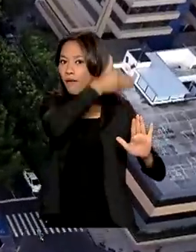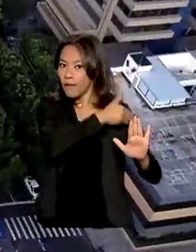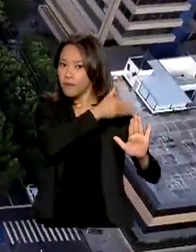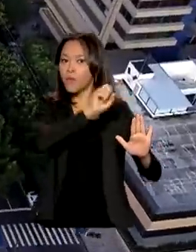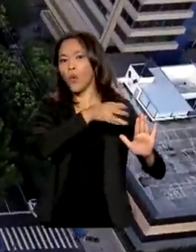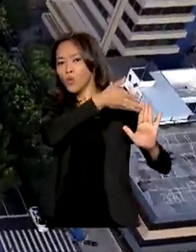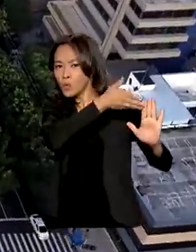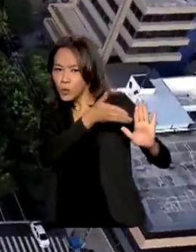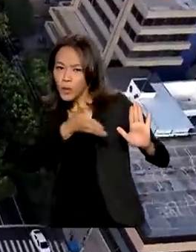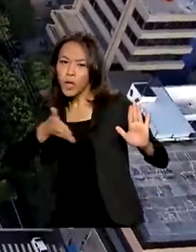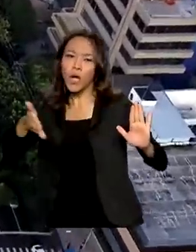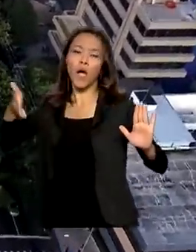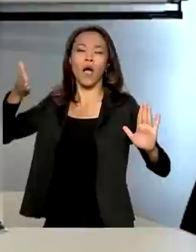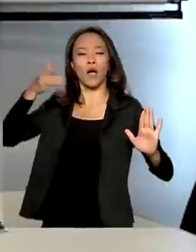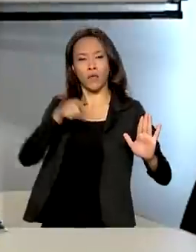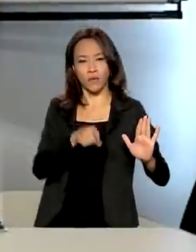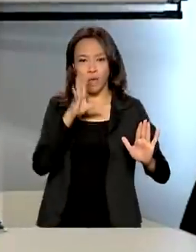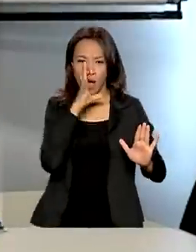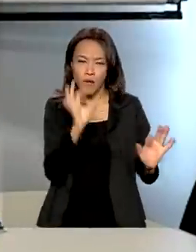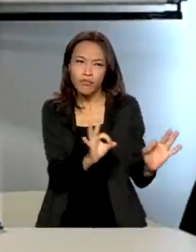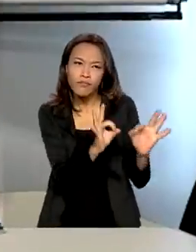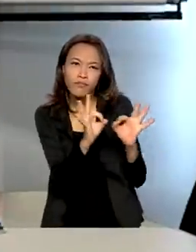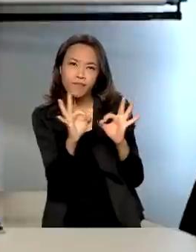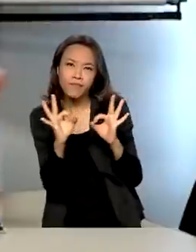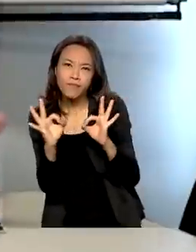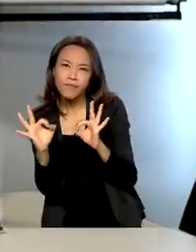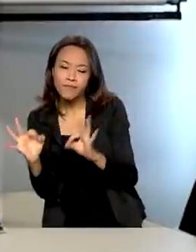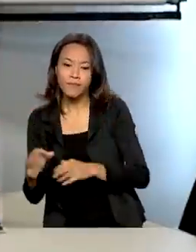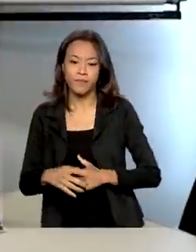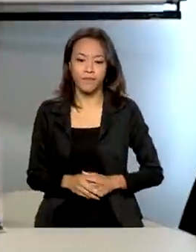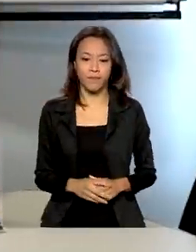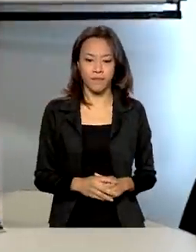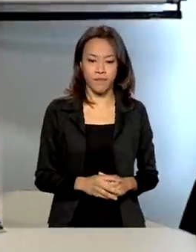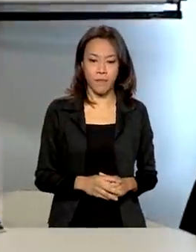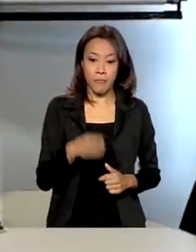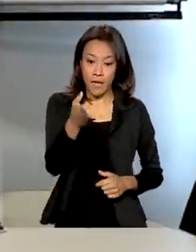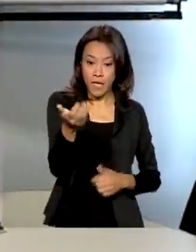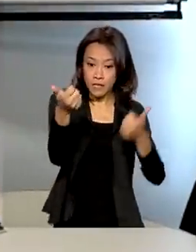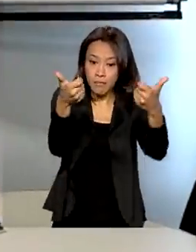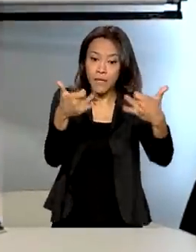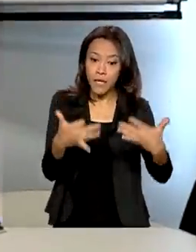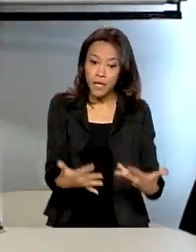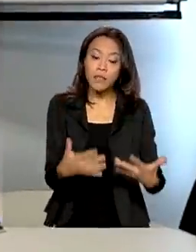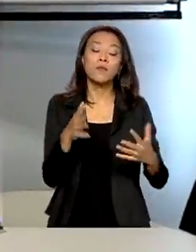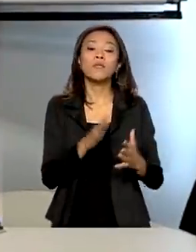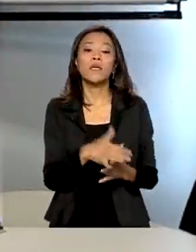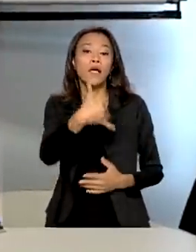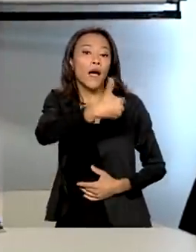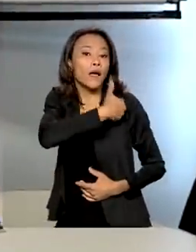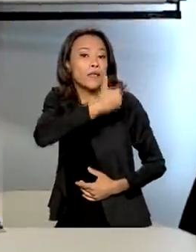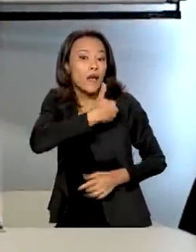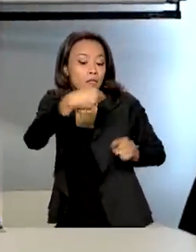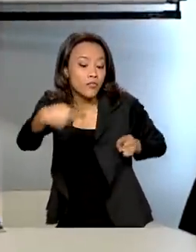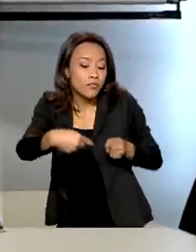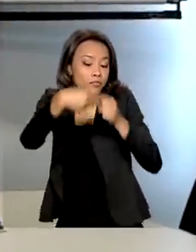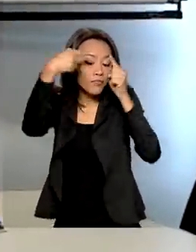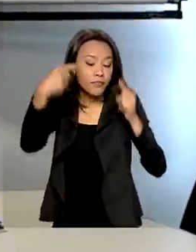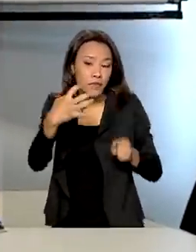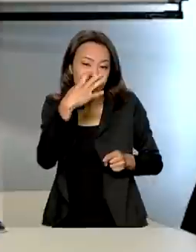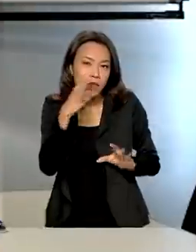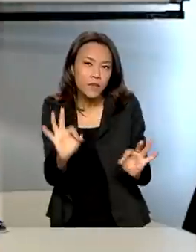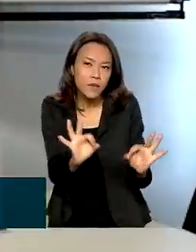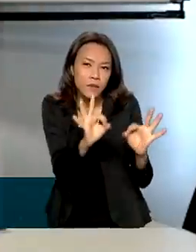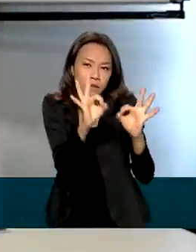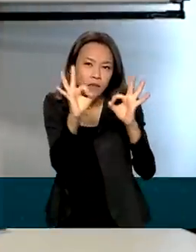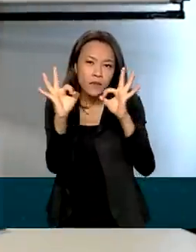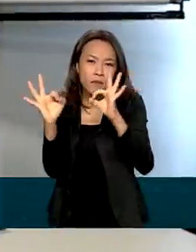durante a exibição da obra. A televisão aberta vai começar a exibir um pouco o programa e a classificação indicativa imediatamente